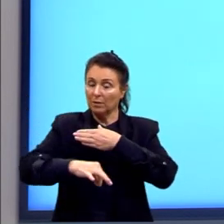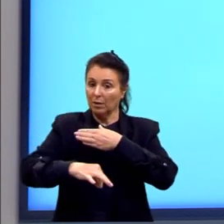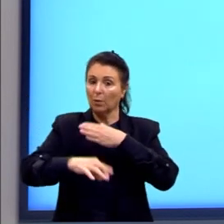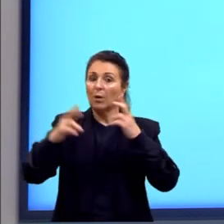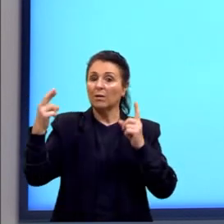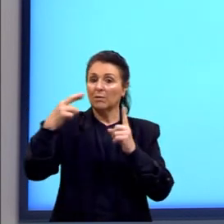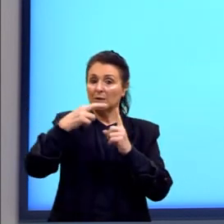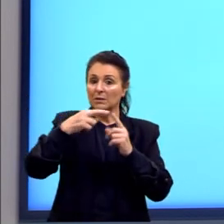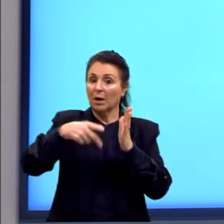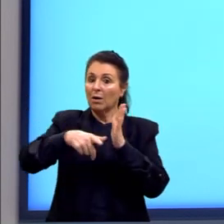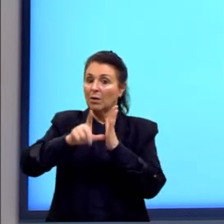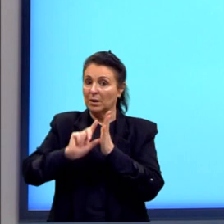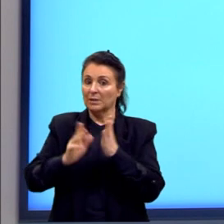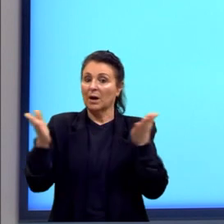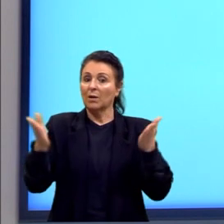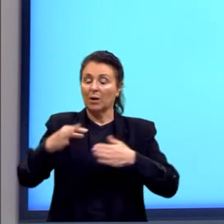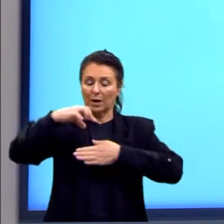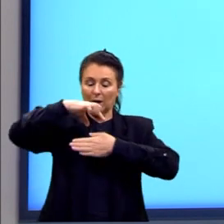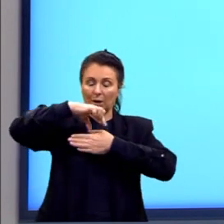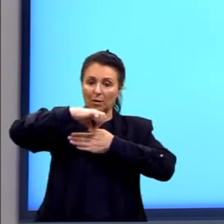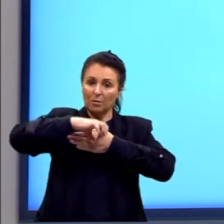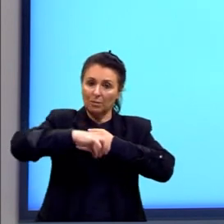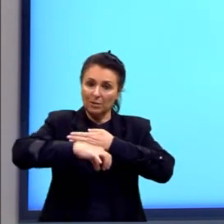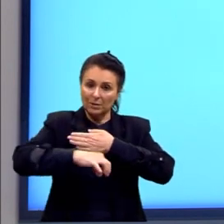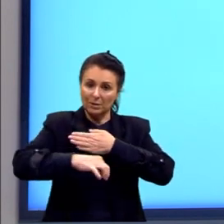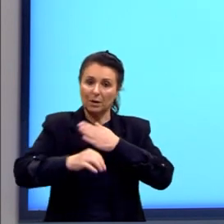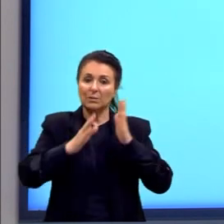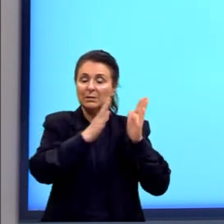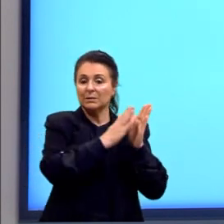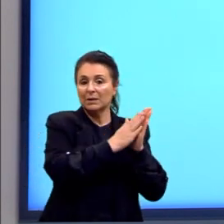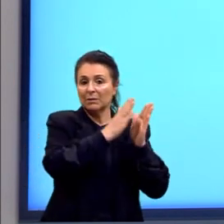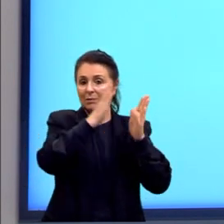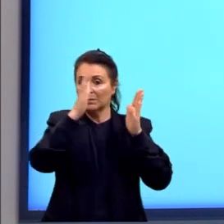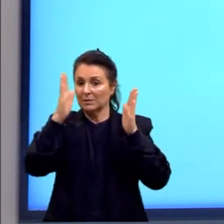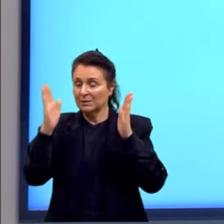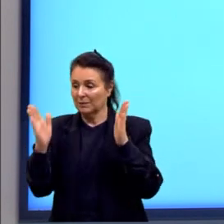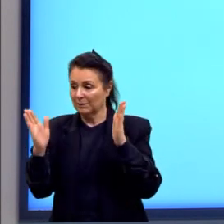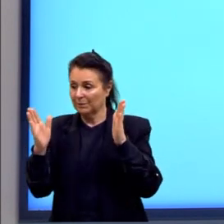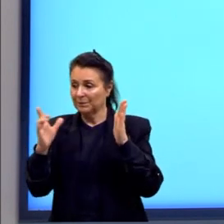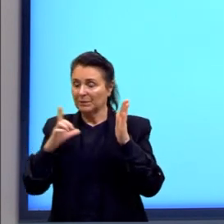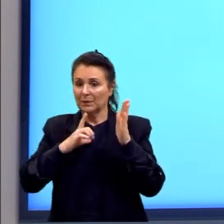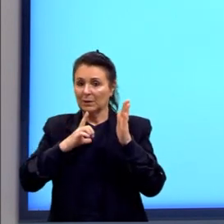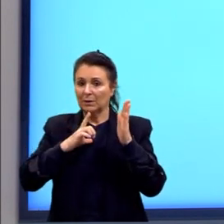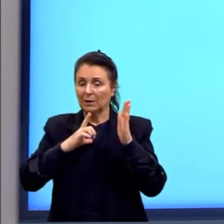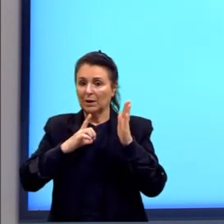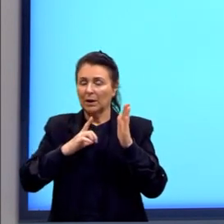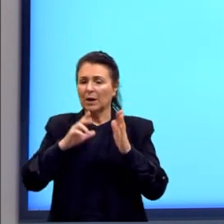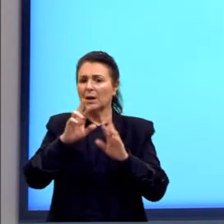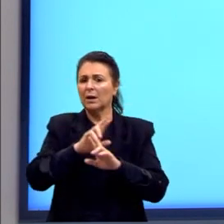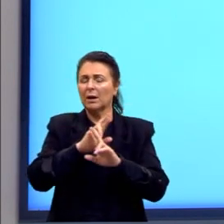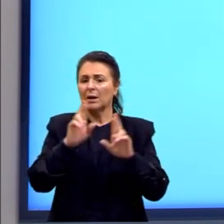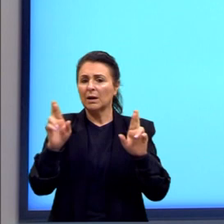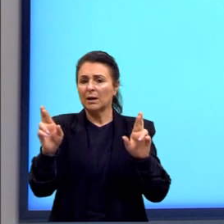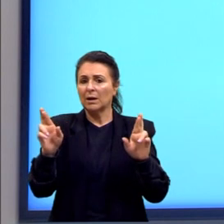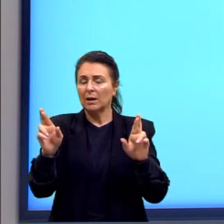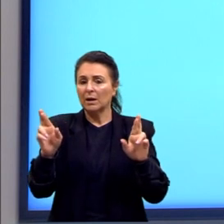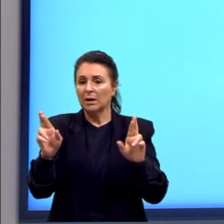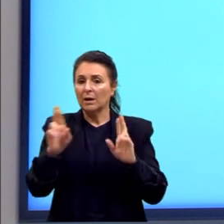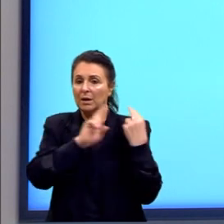entra no âmbito da coesão sequencial. A coesão sequencial é responsável por criar as